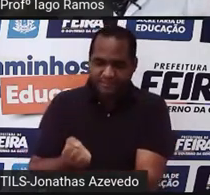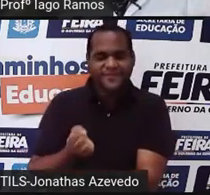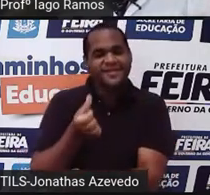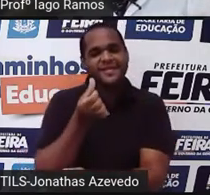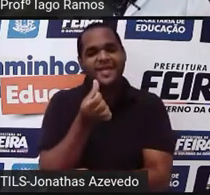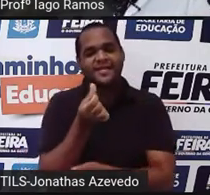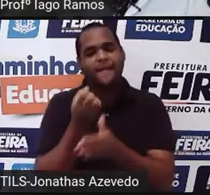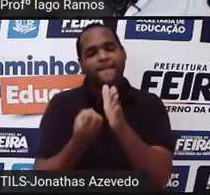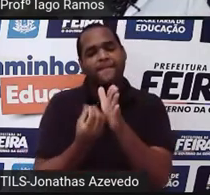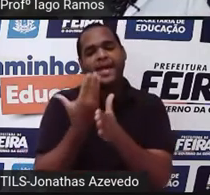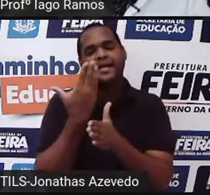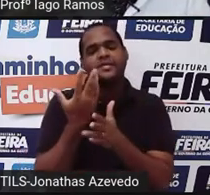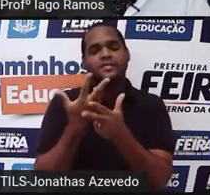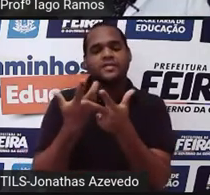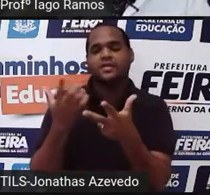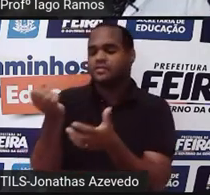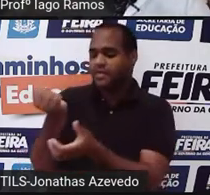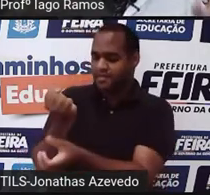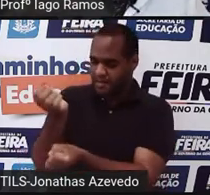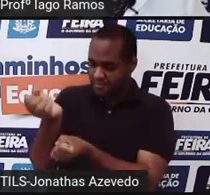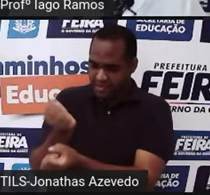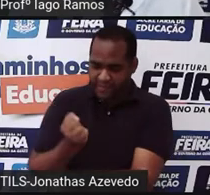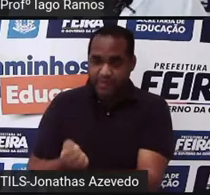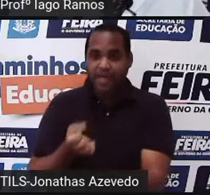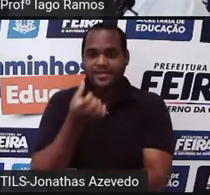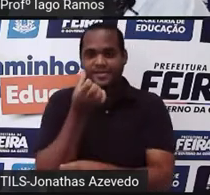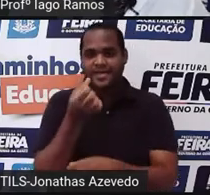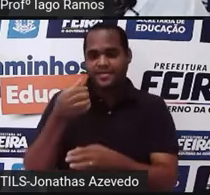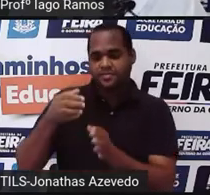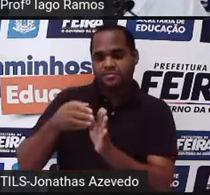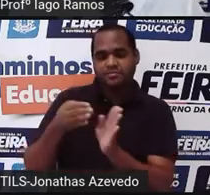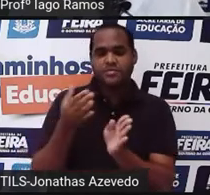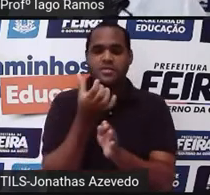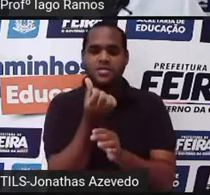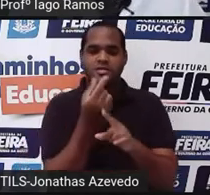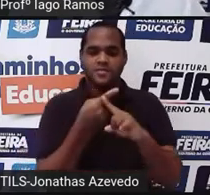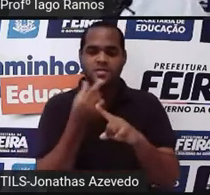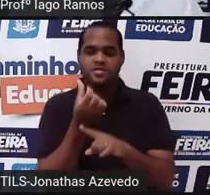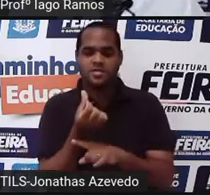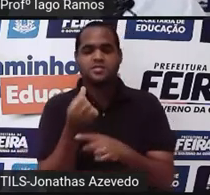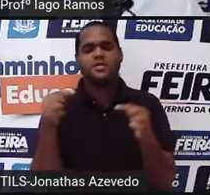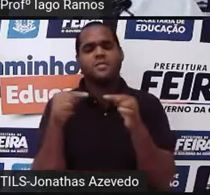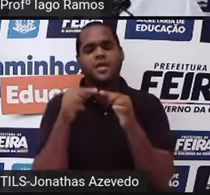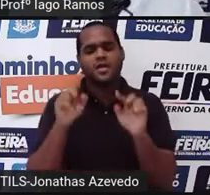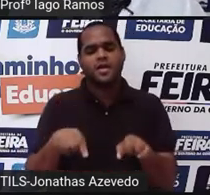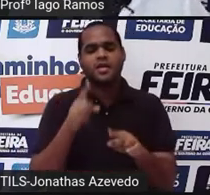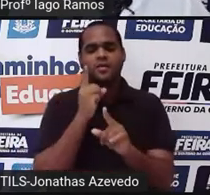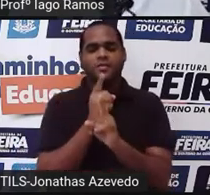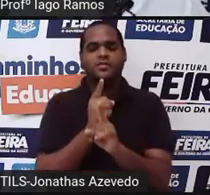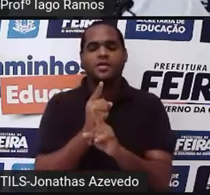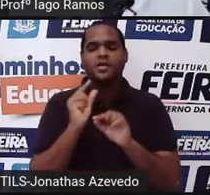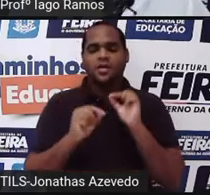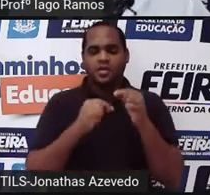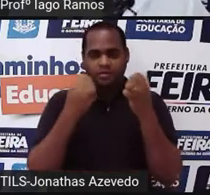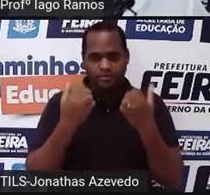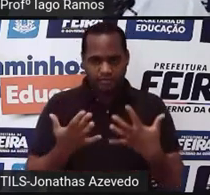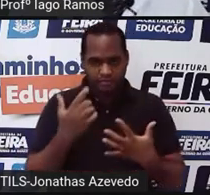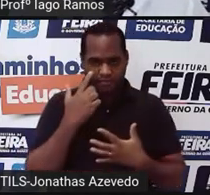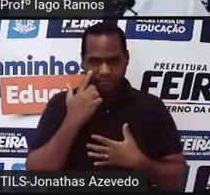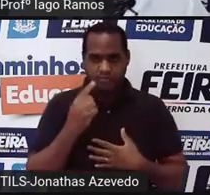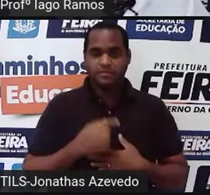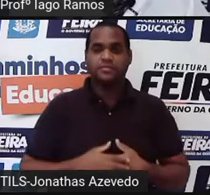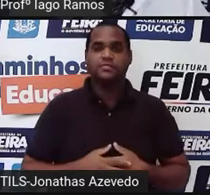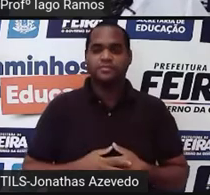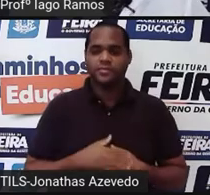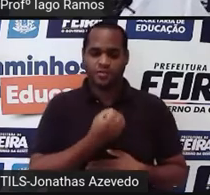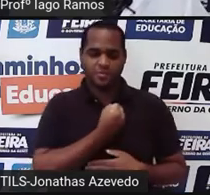pastas, tá bom? Então fazendo seis vezes seis, a gente encontra que a gente tem